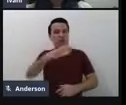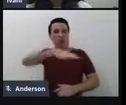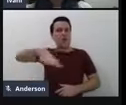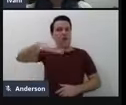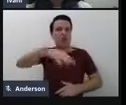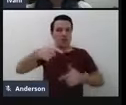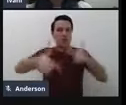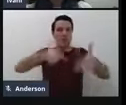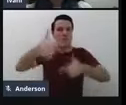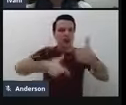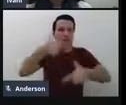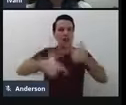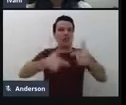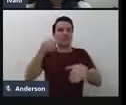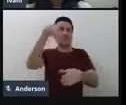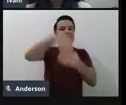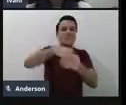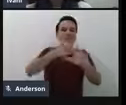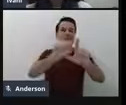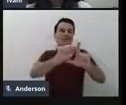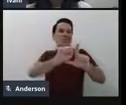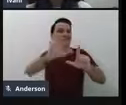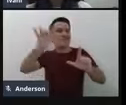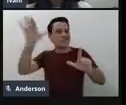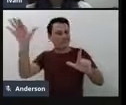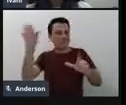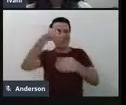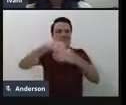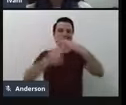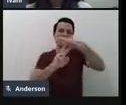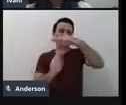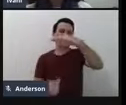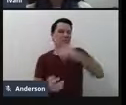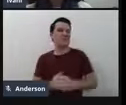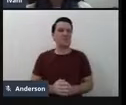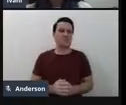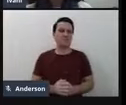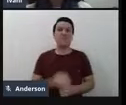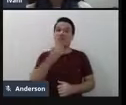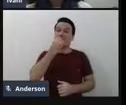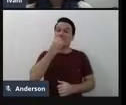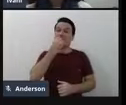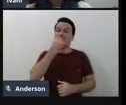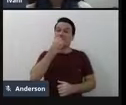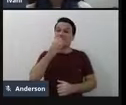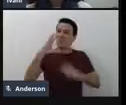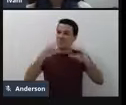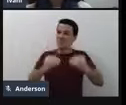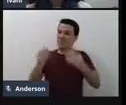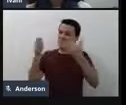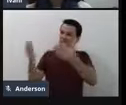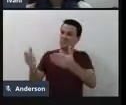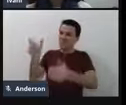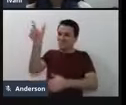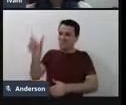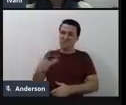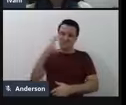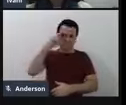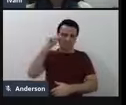no Laboratório de Tecnologia Assistiva do IPSC. Boa noite, Ivani. Muito bem-vinda.